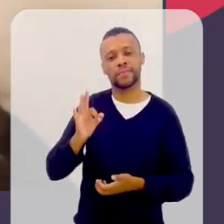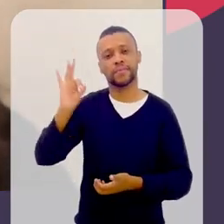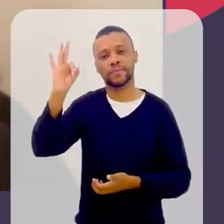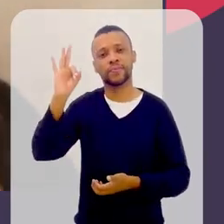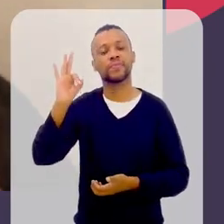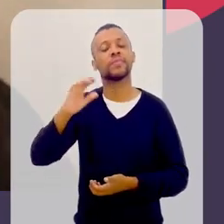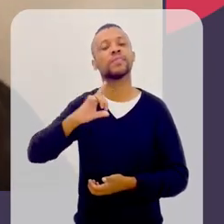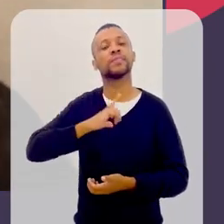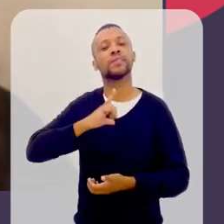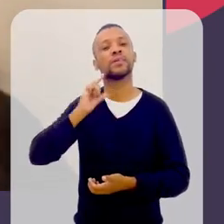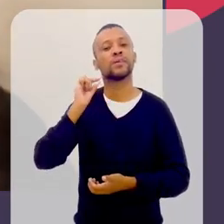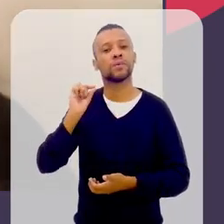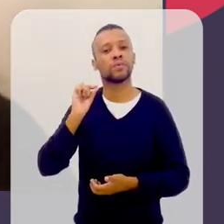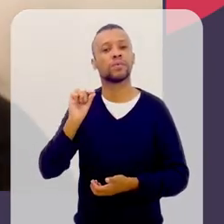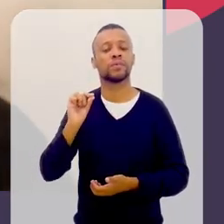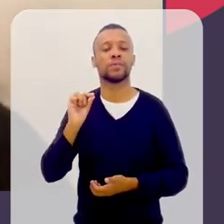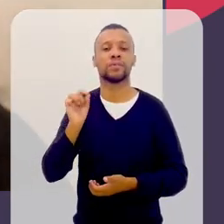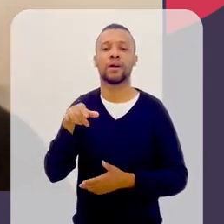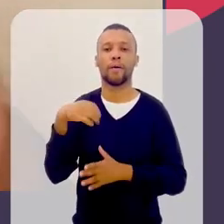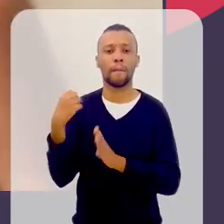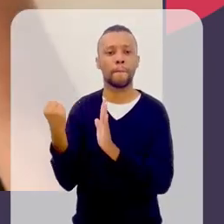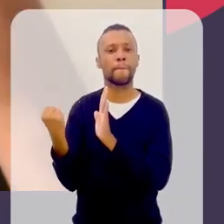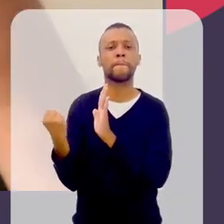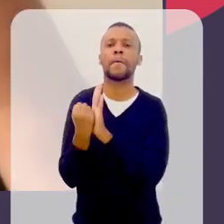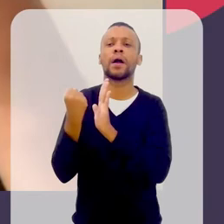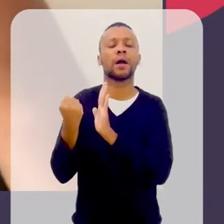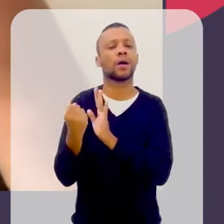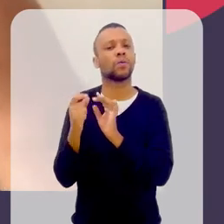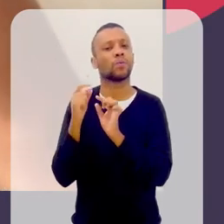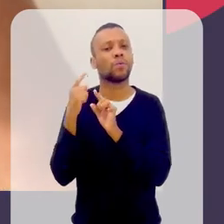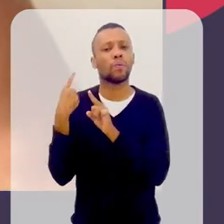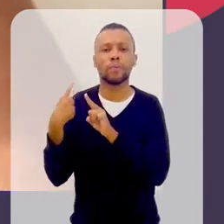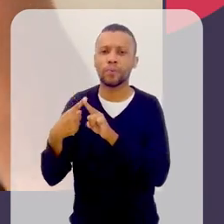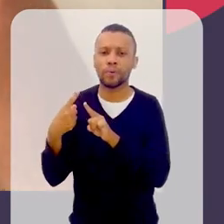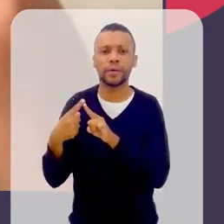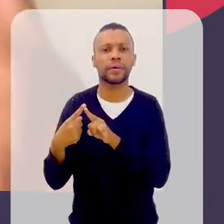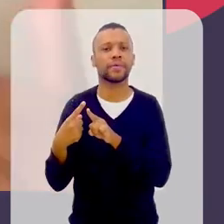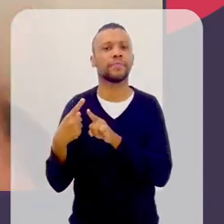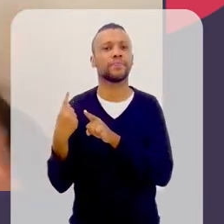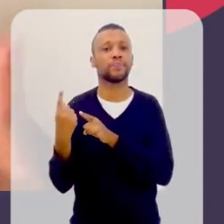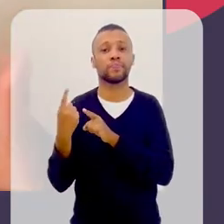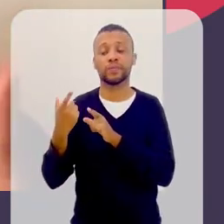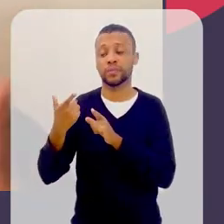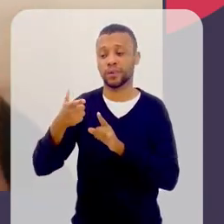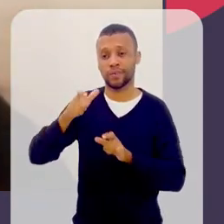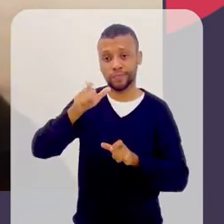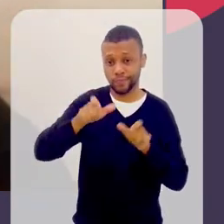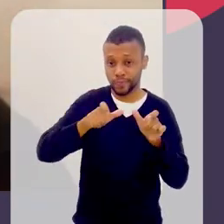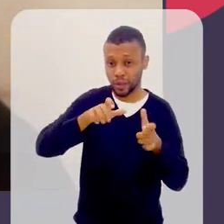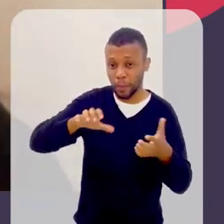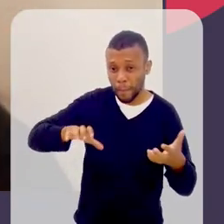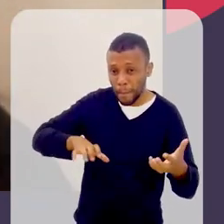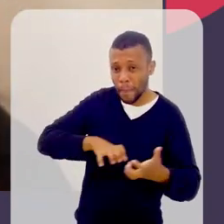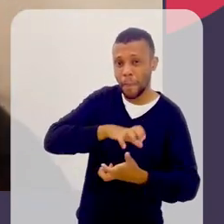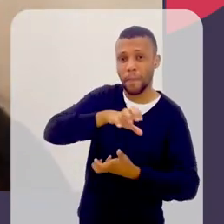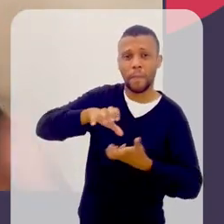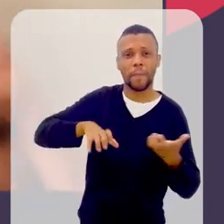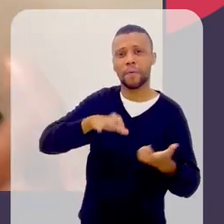tem, então... Ela é um marco. Por quê? Porque os revolucionários, na França,